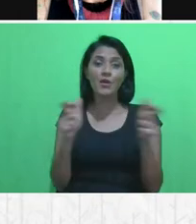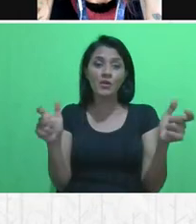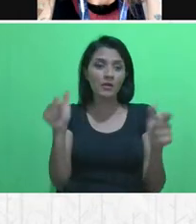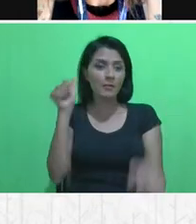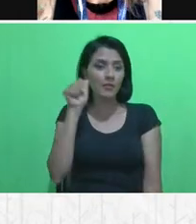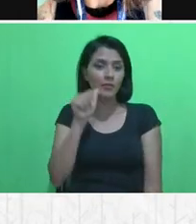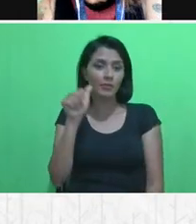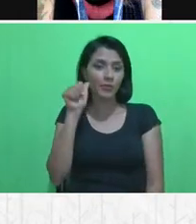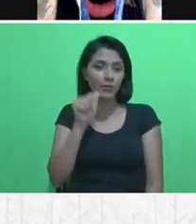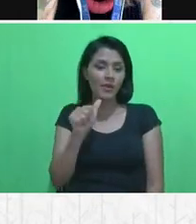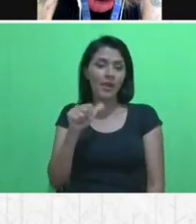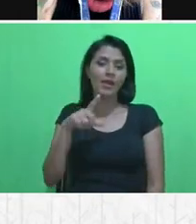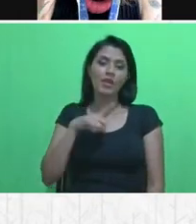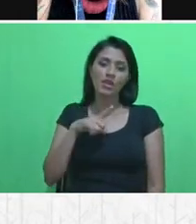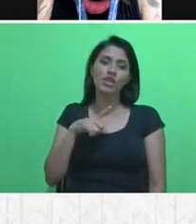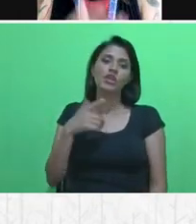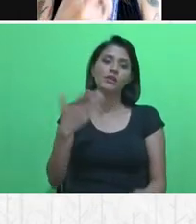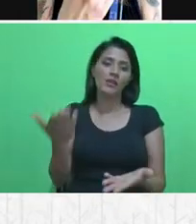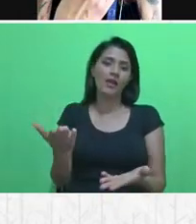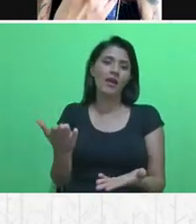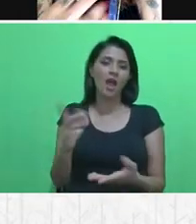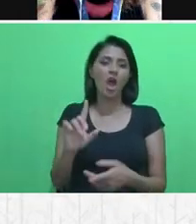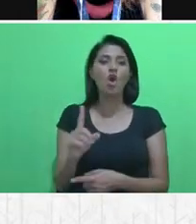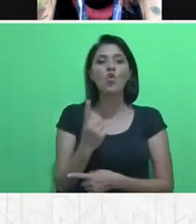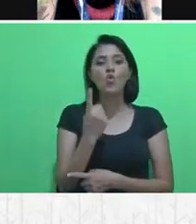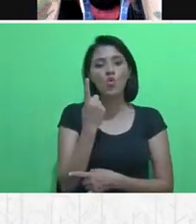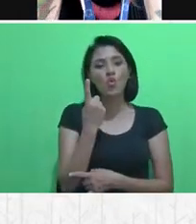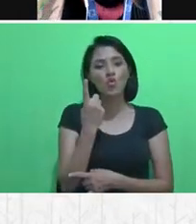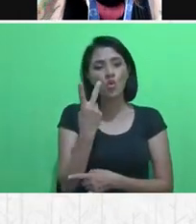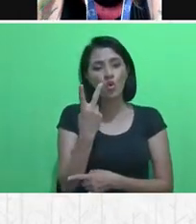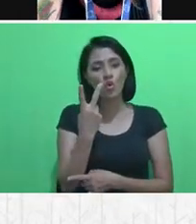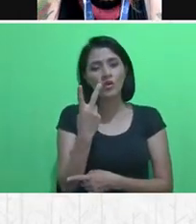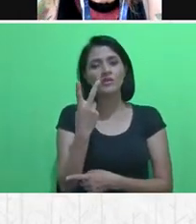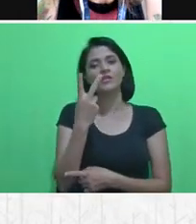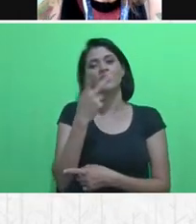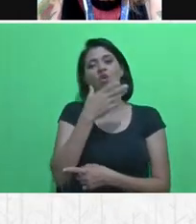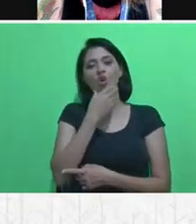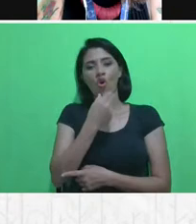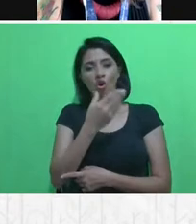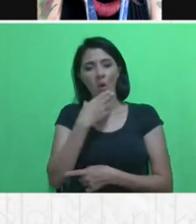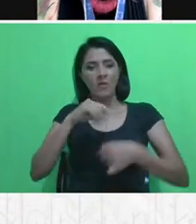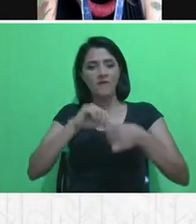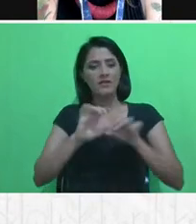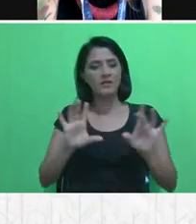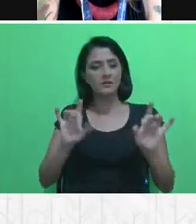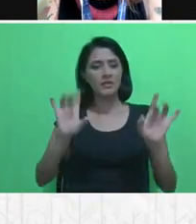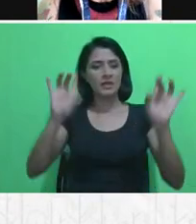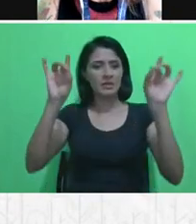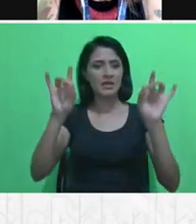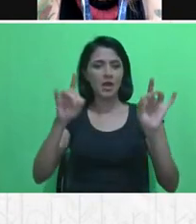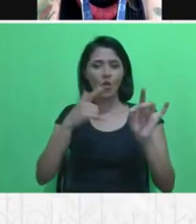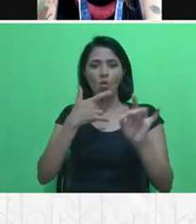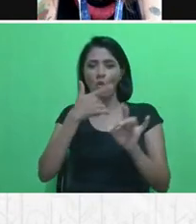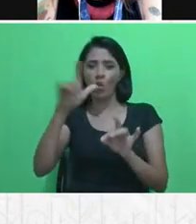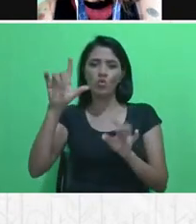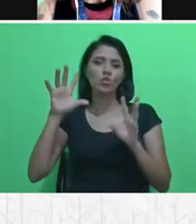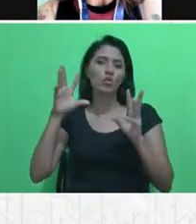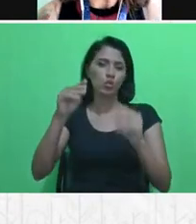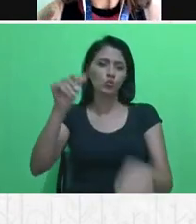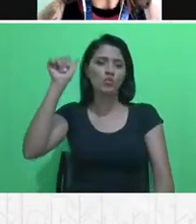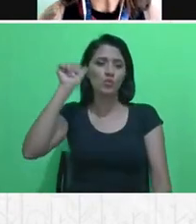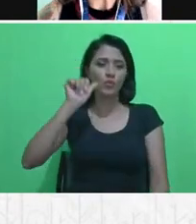tinha, na verdade, um homem, dois homens que faziam especialização, o restante era mulheres, pode passar.